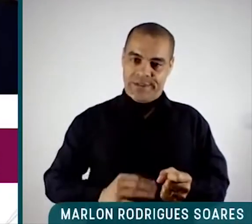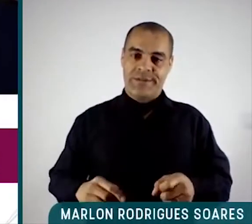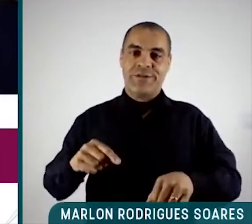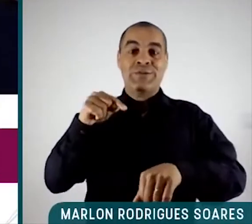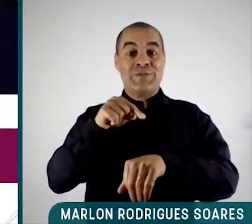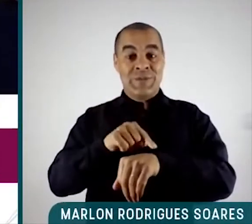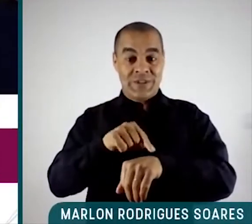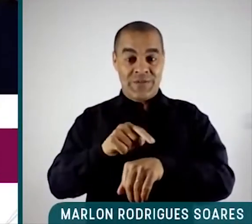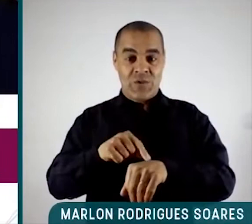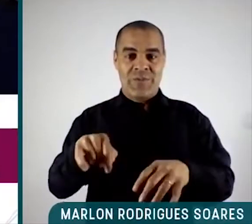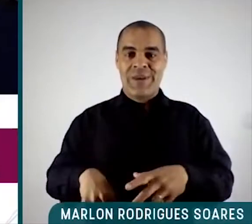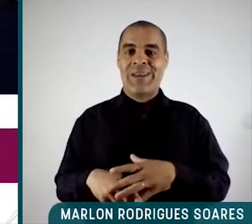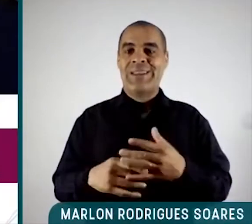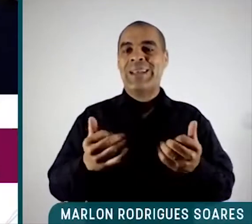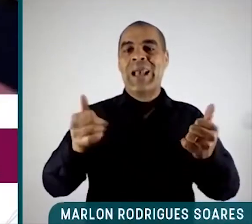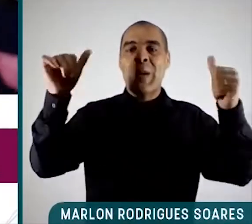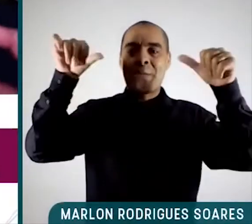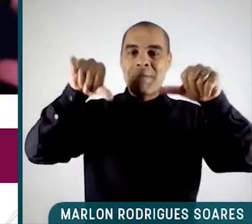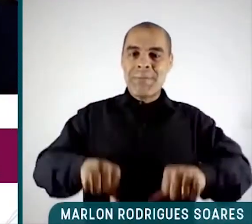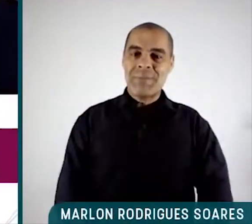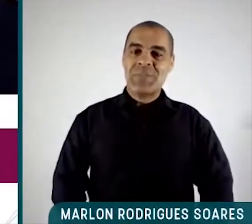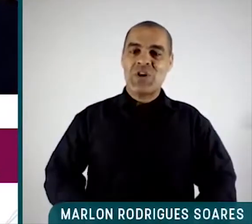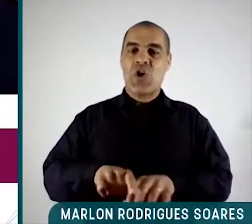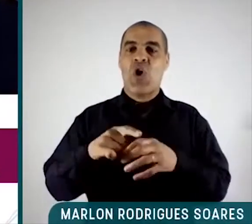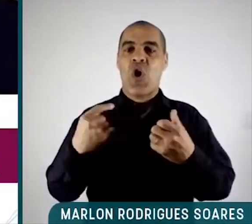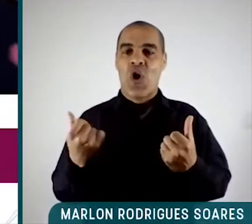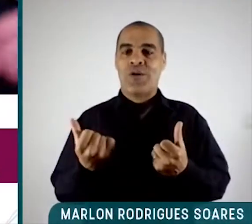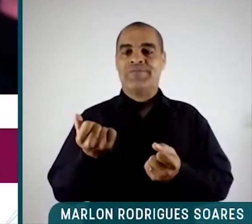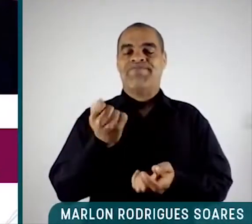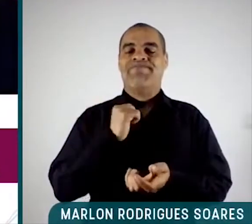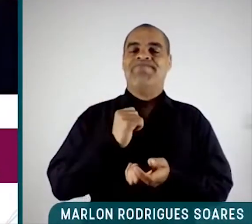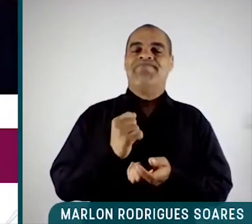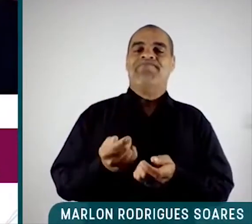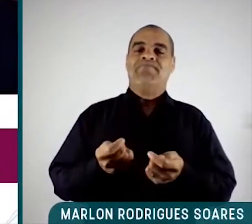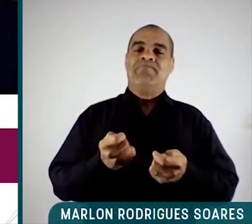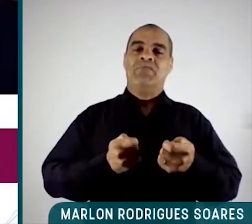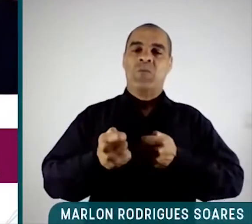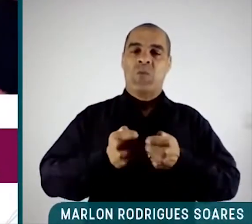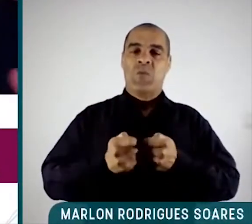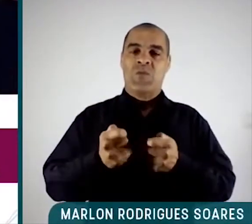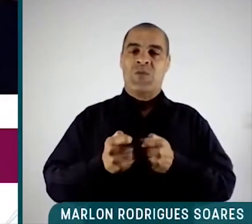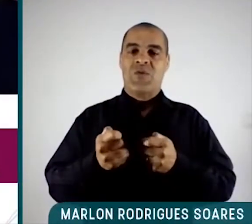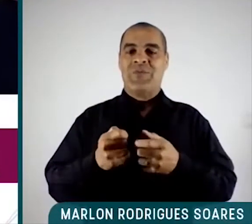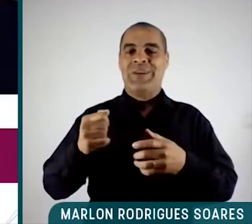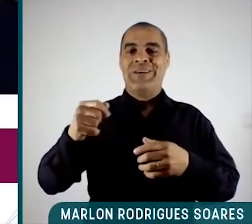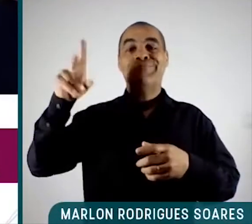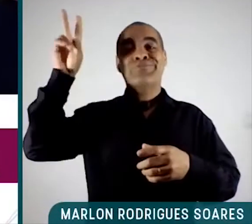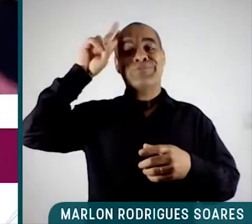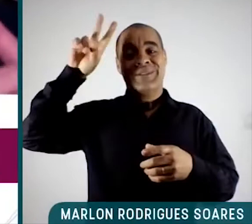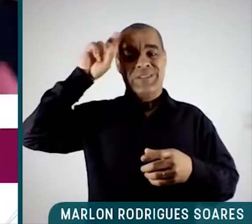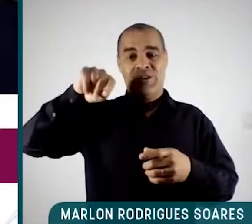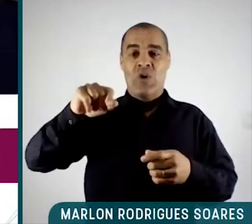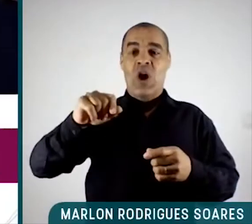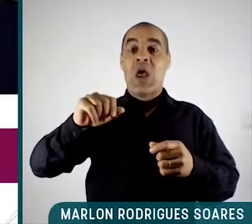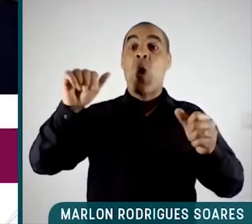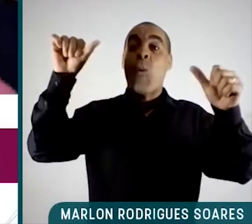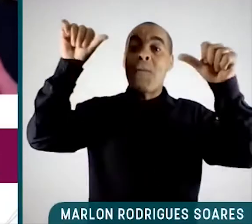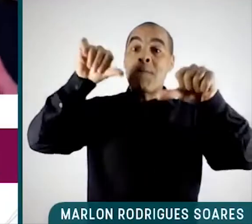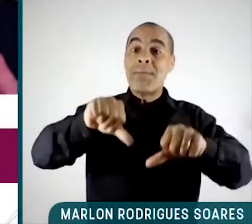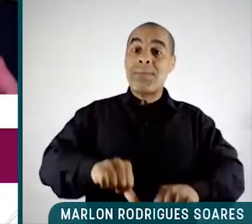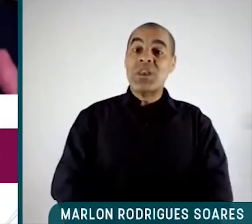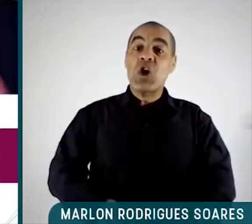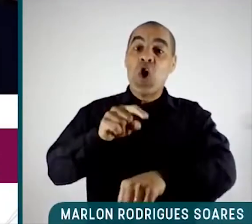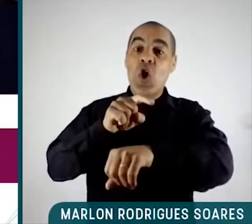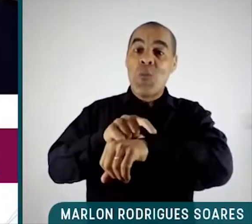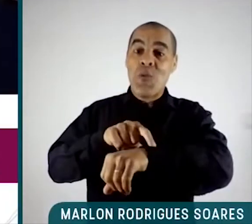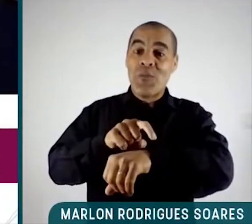está com a pior ruína em conta pública da nossa história ever, sem rival. Se você pegar o pior momento da história, multiplica por quatro ou